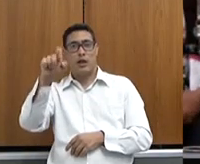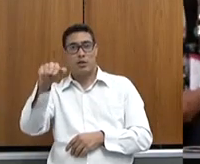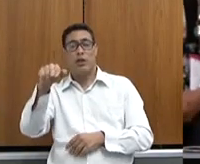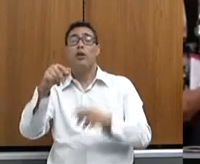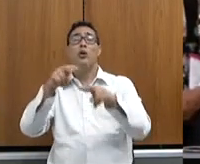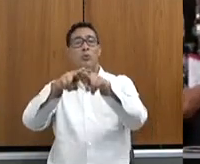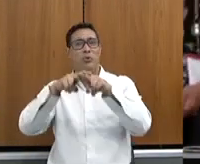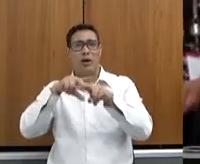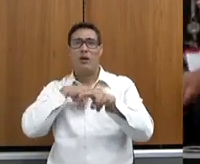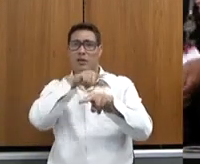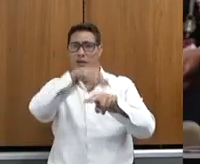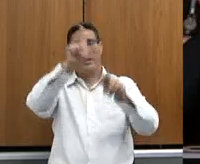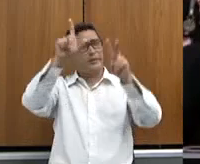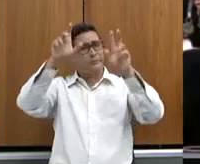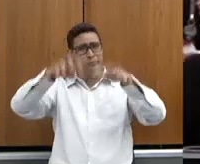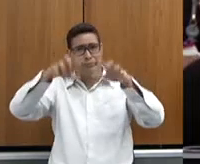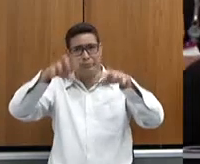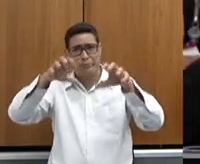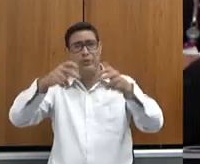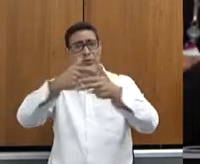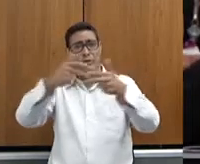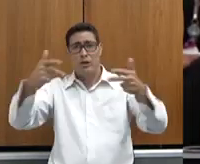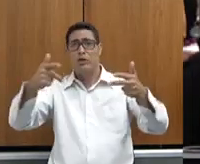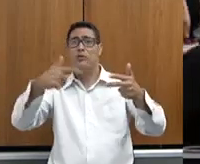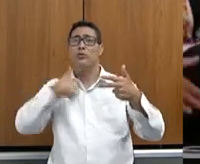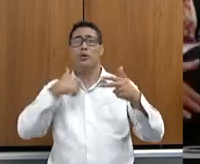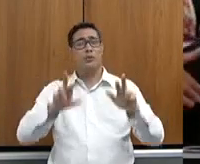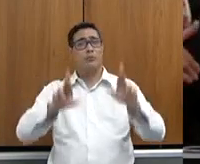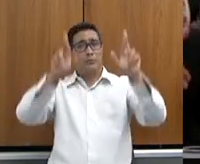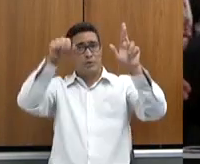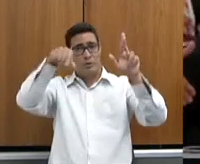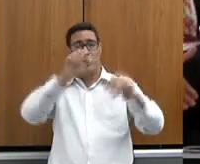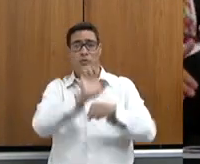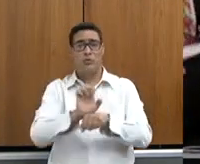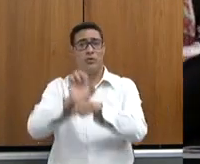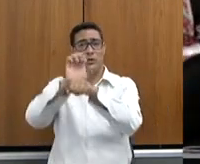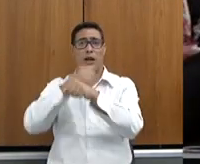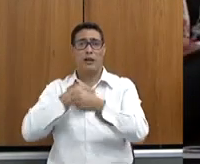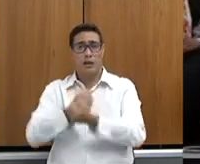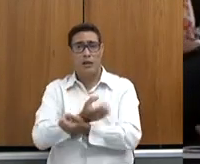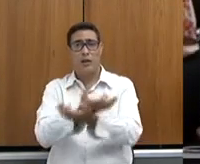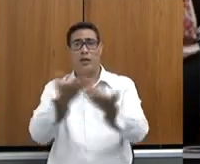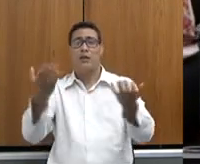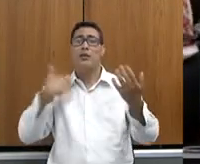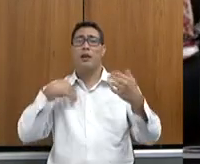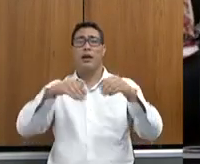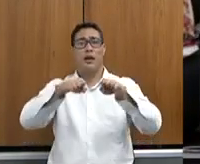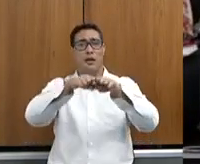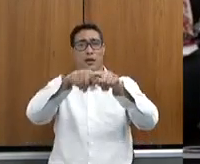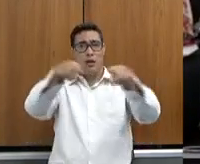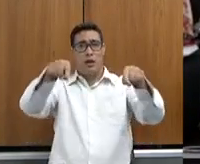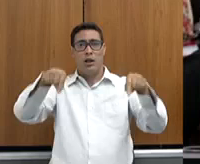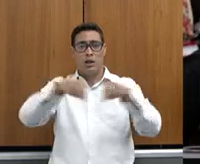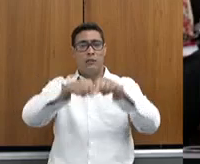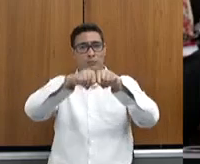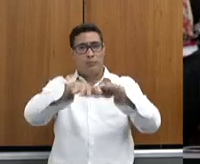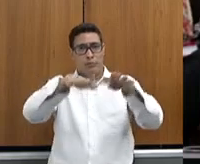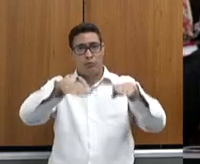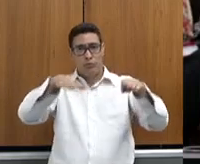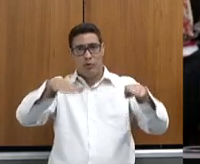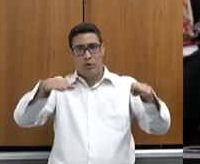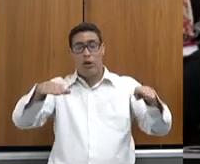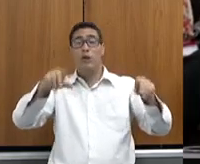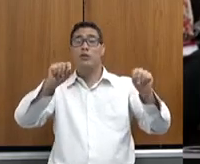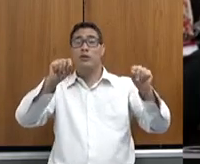aí do Laninha, com essa questão toda, o compromisso do Estado é entregar esses lotes em situação de uso. E o lençol freático